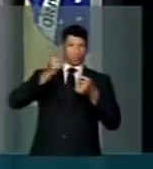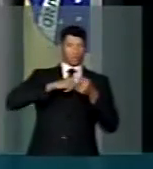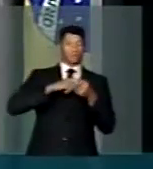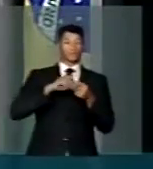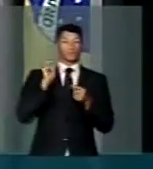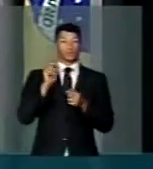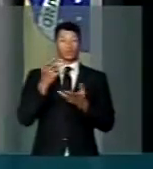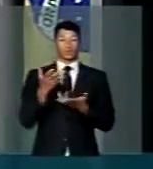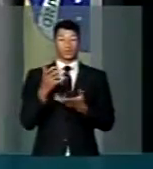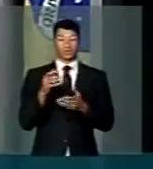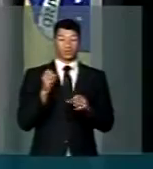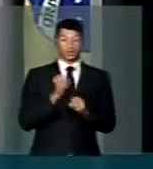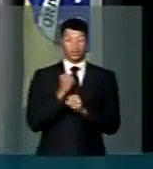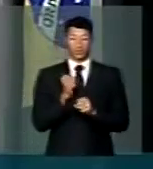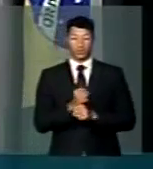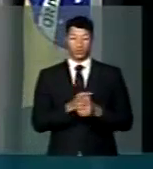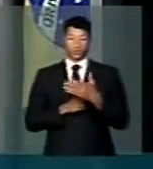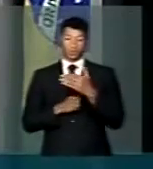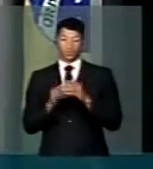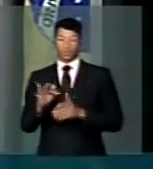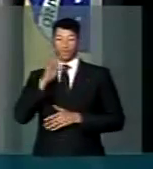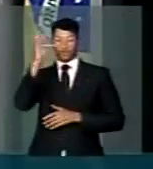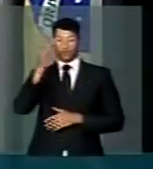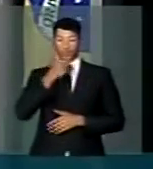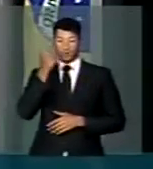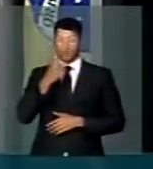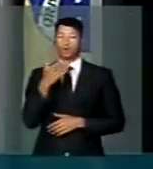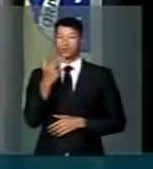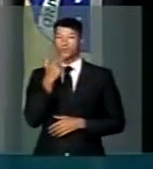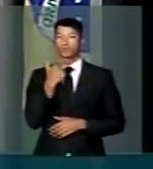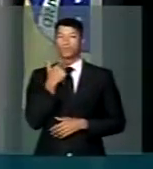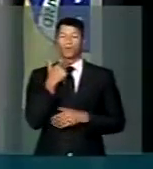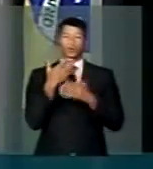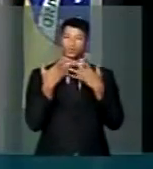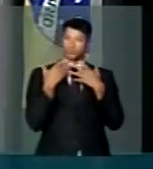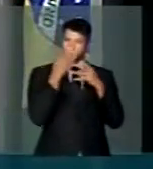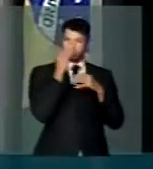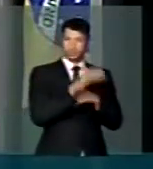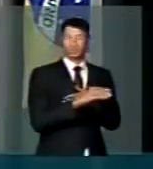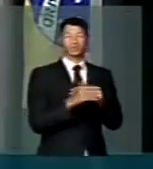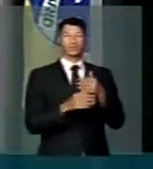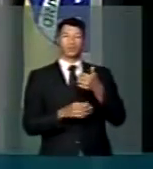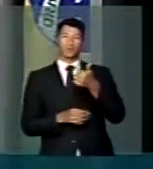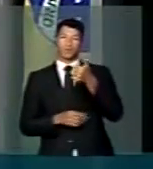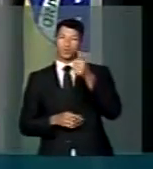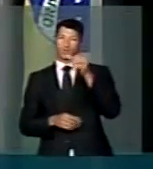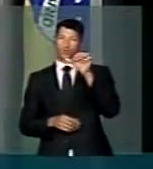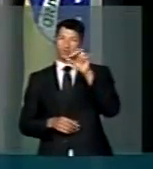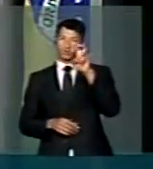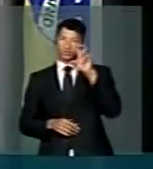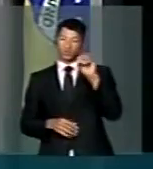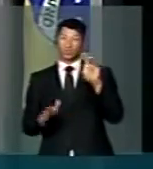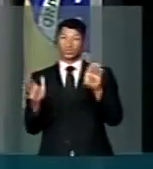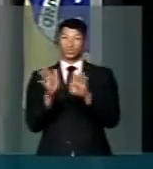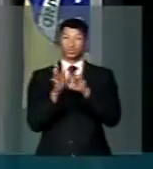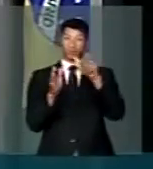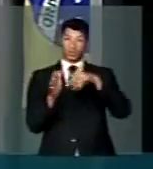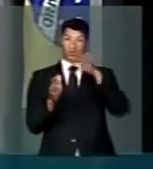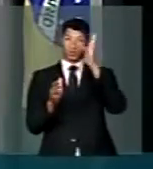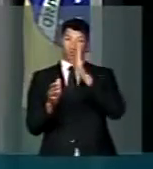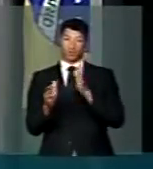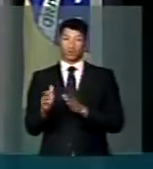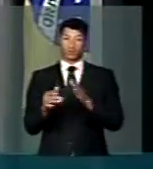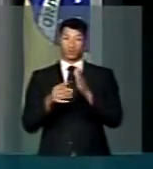E quem quer construir um futuro melhor não pode ignorar a história. Na década de 50, chegou no Brasil